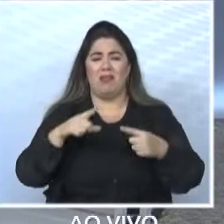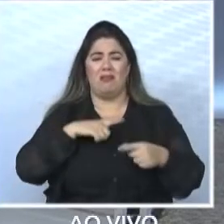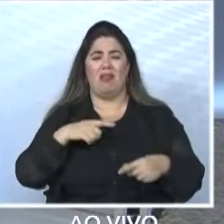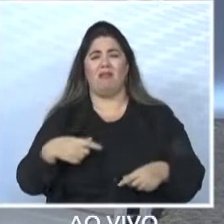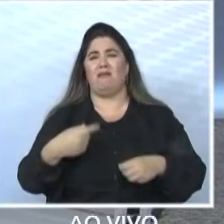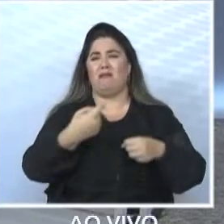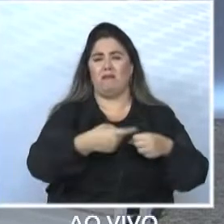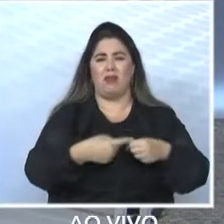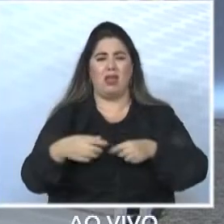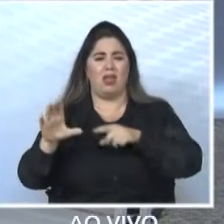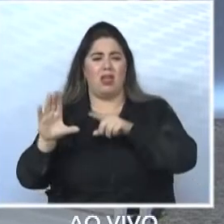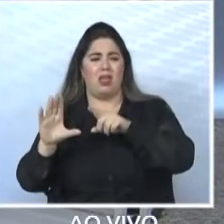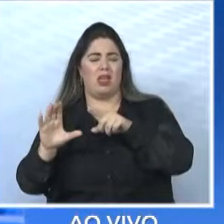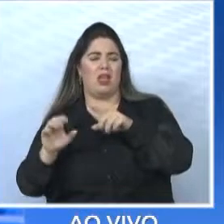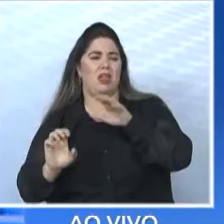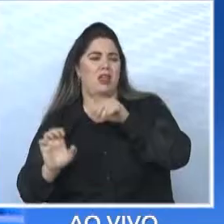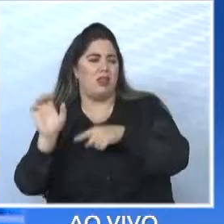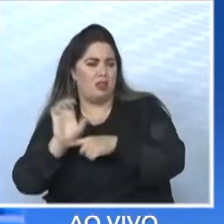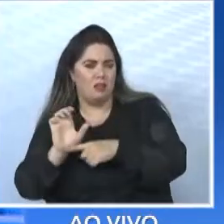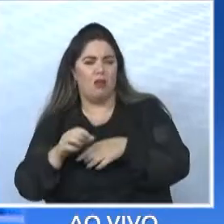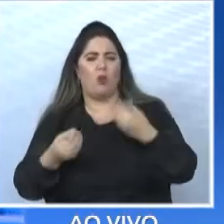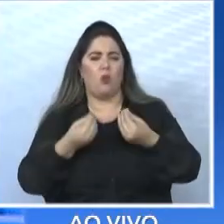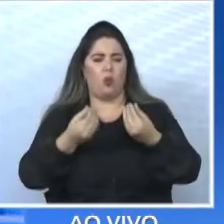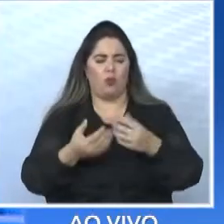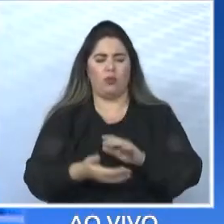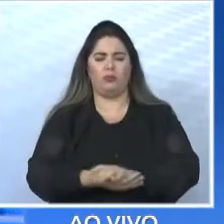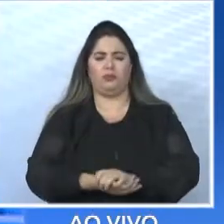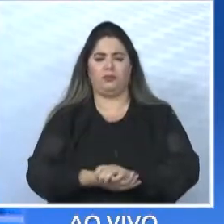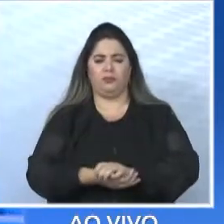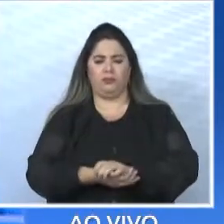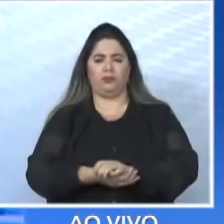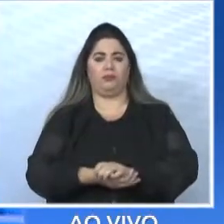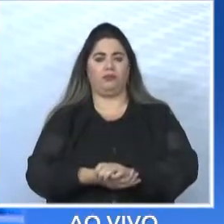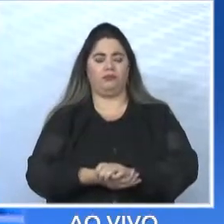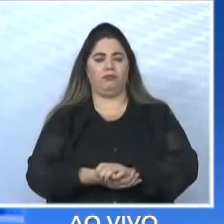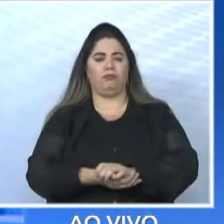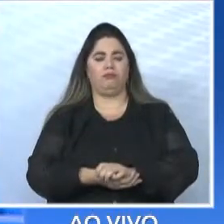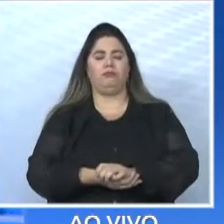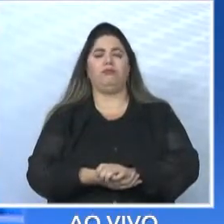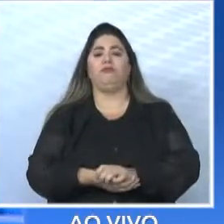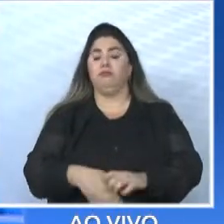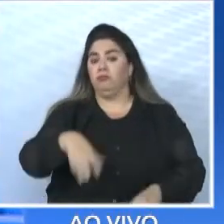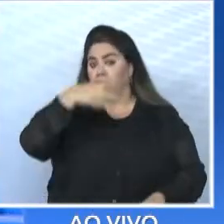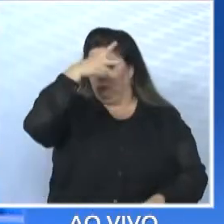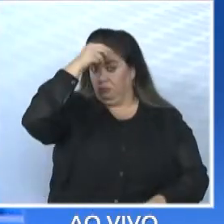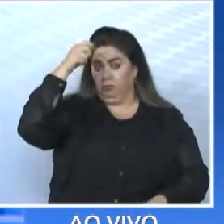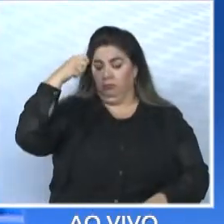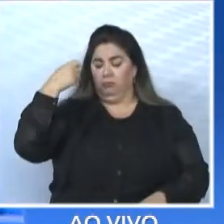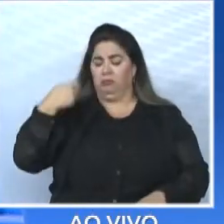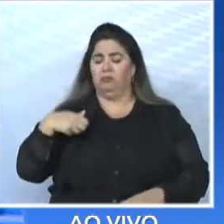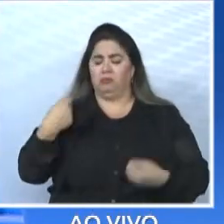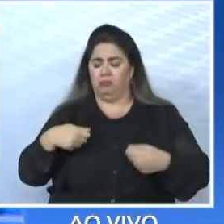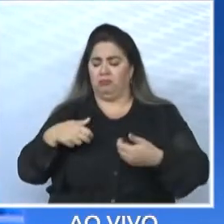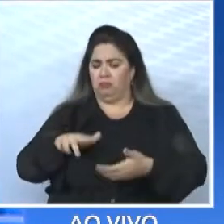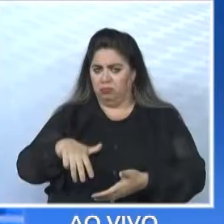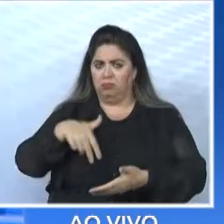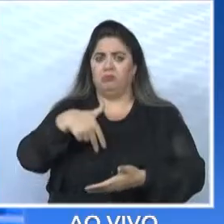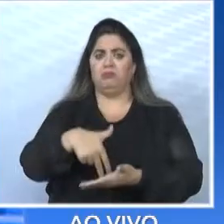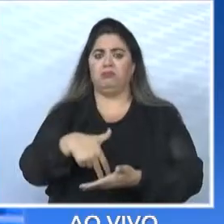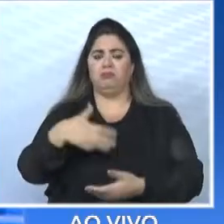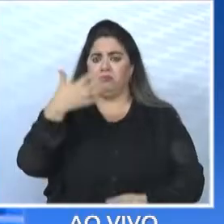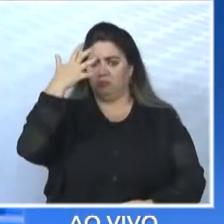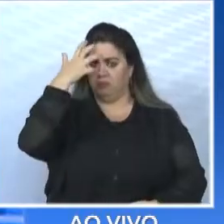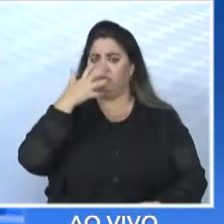pandemia e em coronavírus? Um prefeito, ele tem que se posicionar. Sério. Porque ele tem que